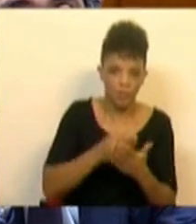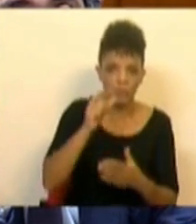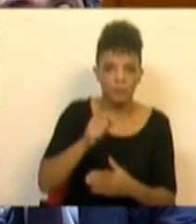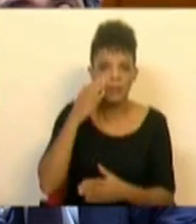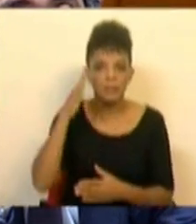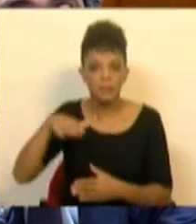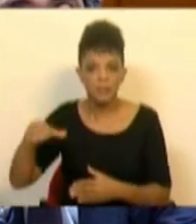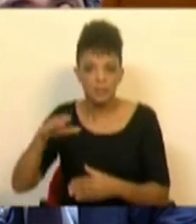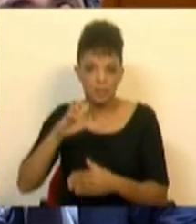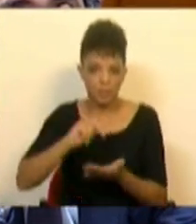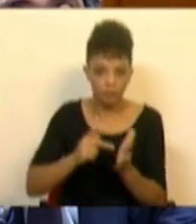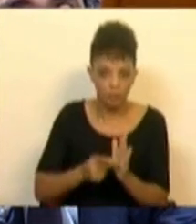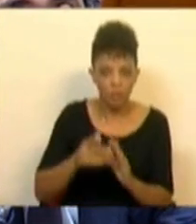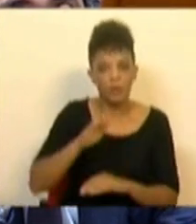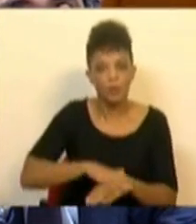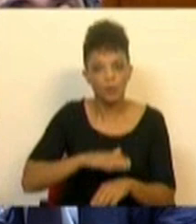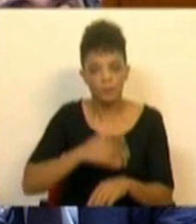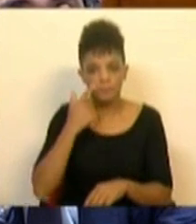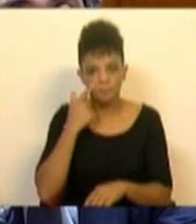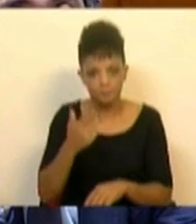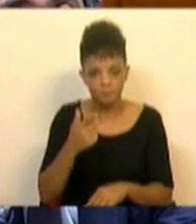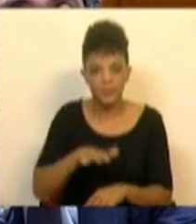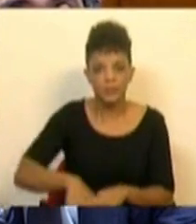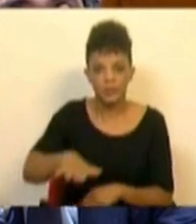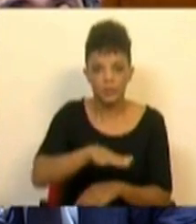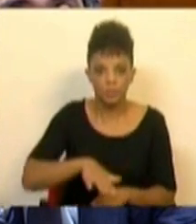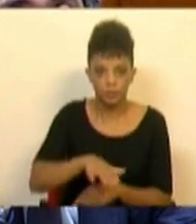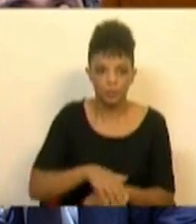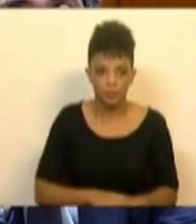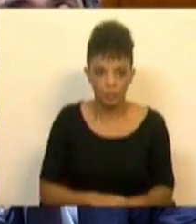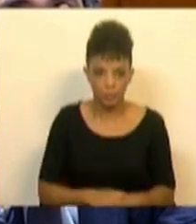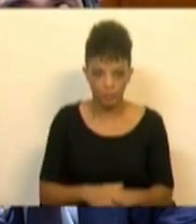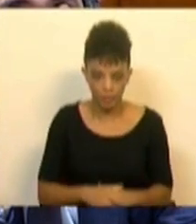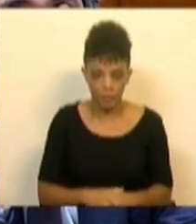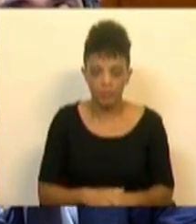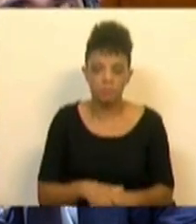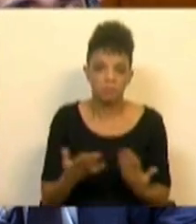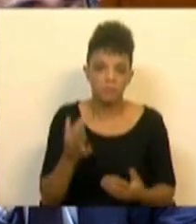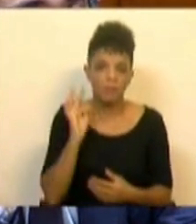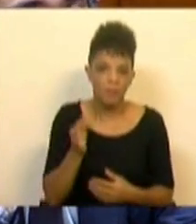Tecnologia, para a verificação das situações em que possa